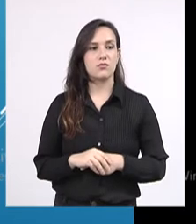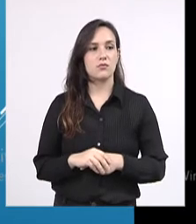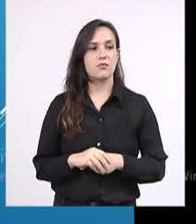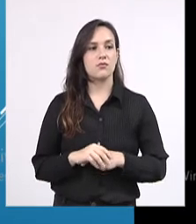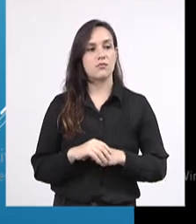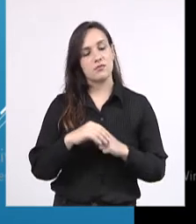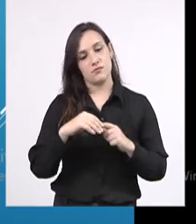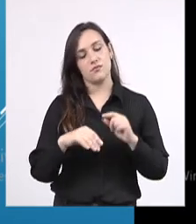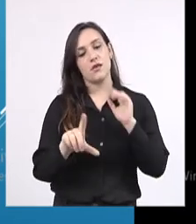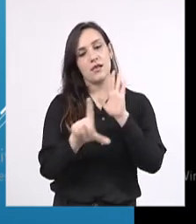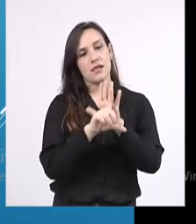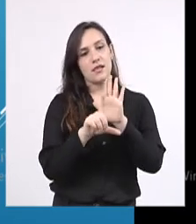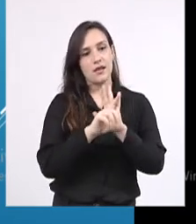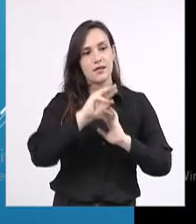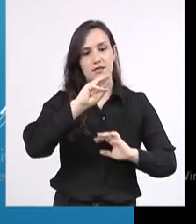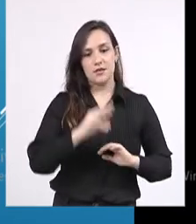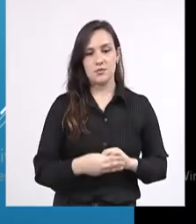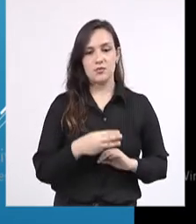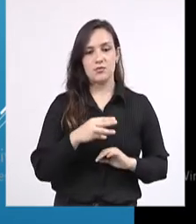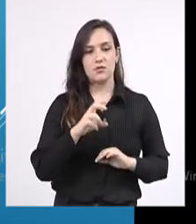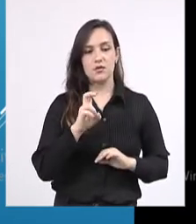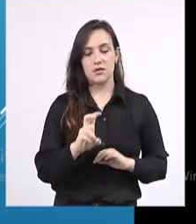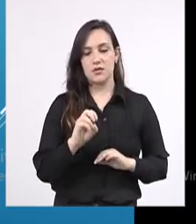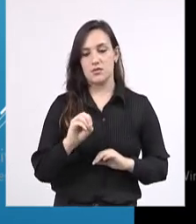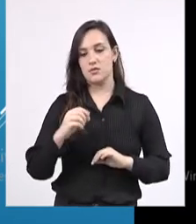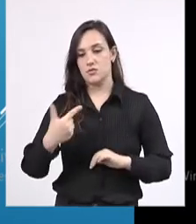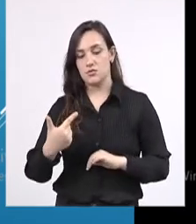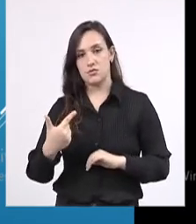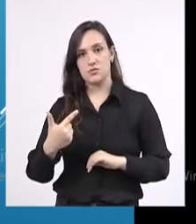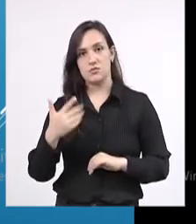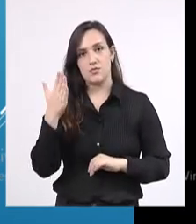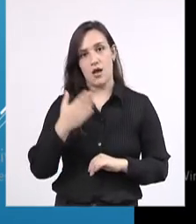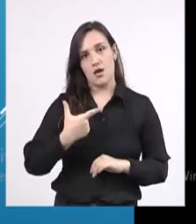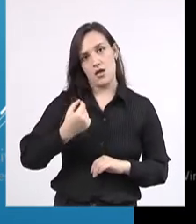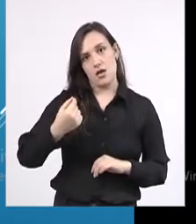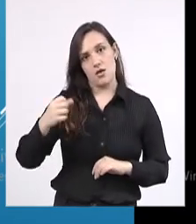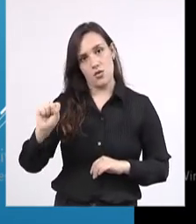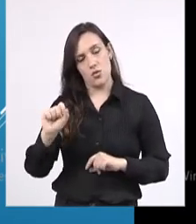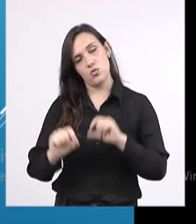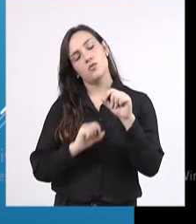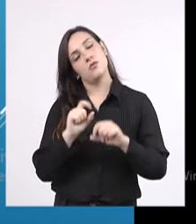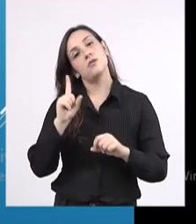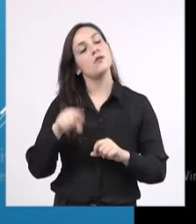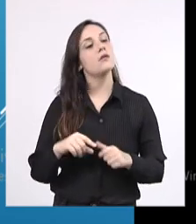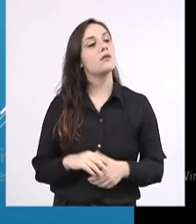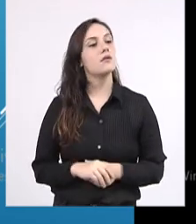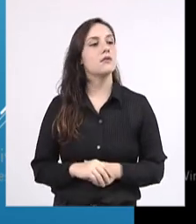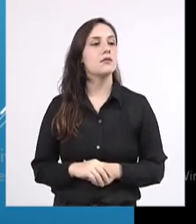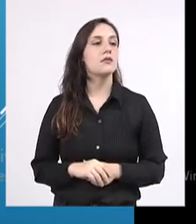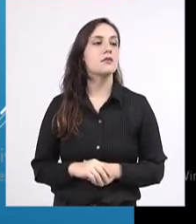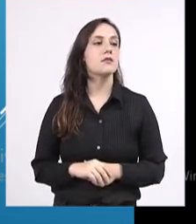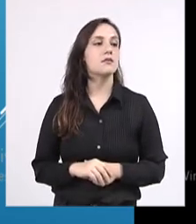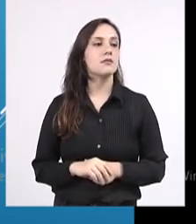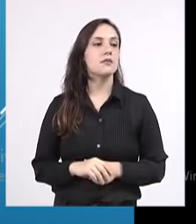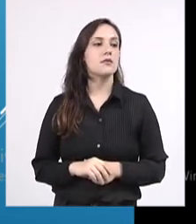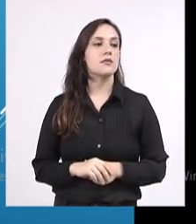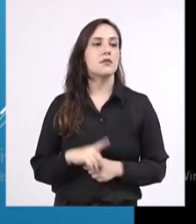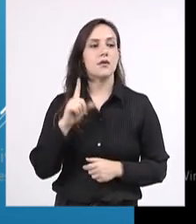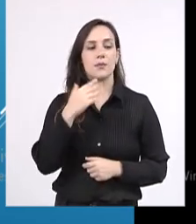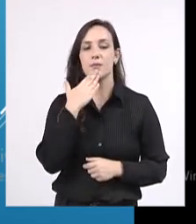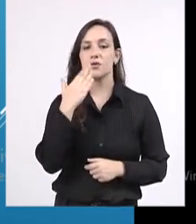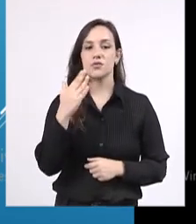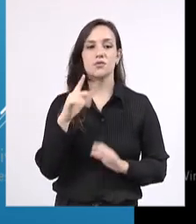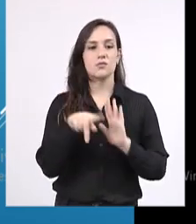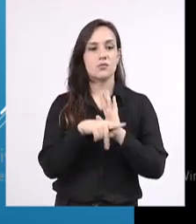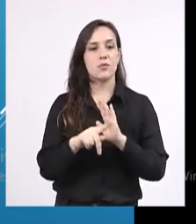Lei nº.522, de 2008, que prevê a possibilidade do pedido de tombamento ser feito por